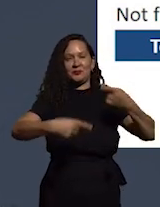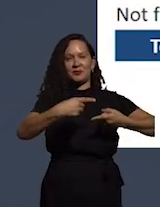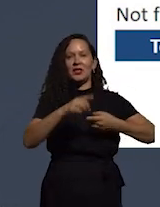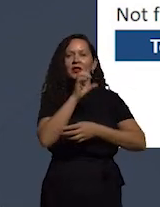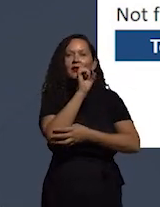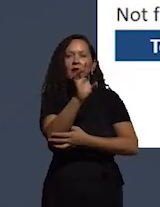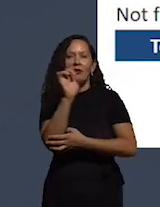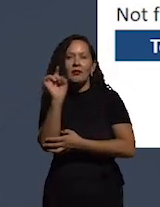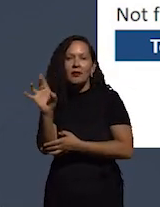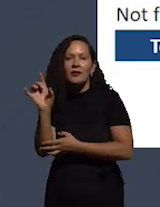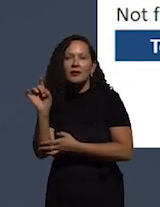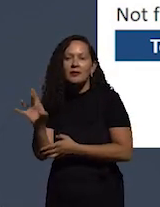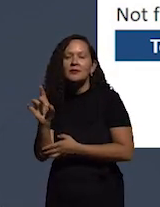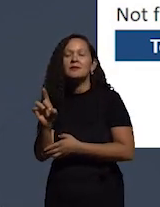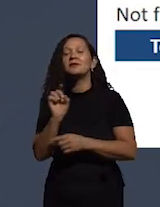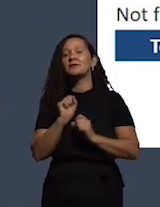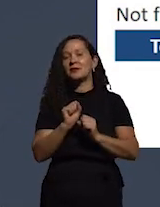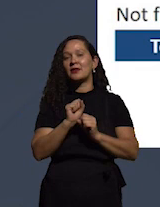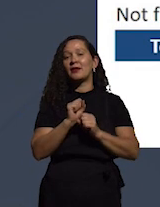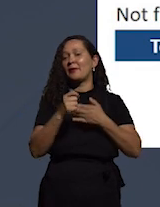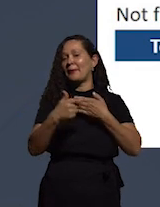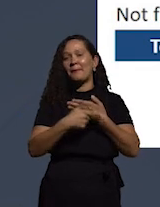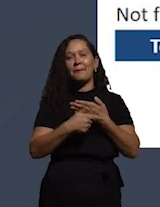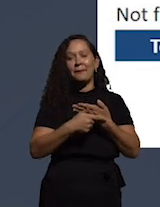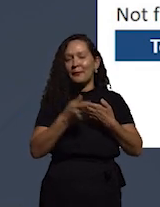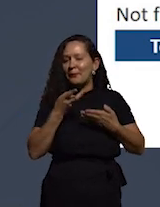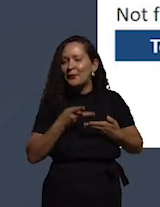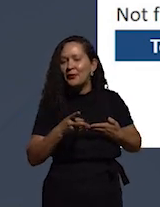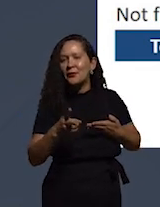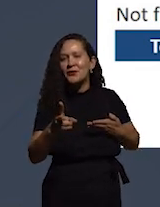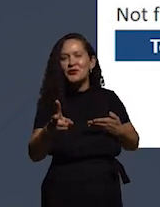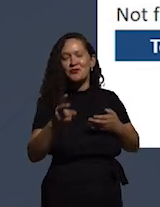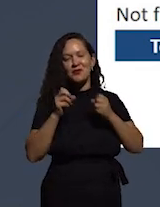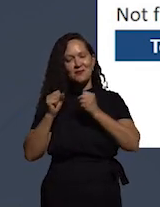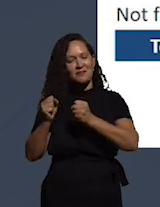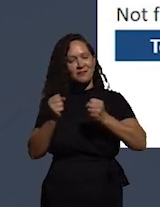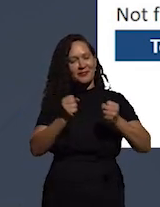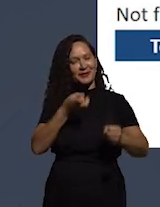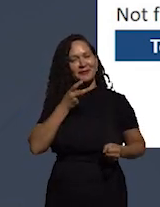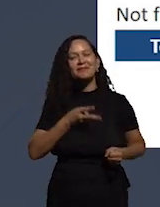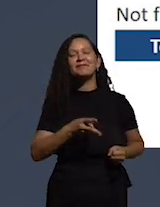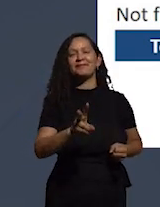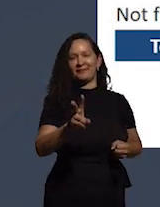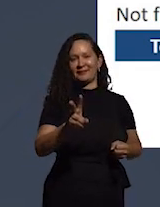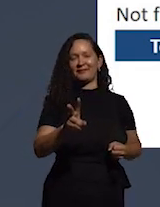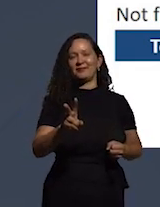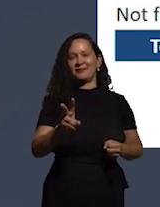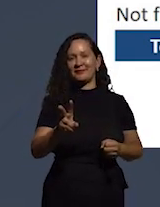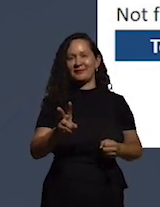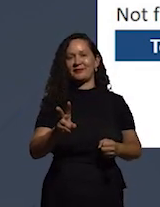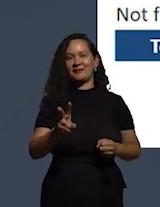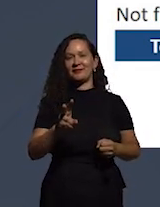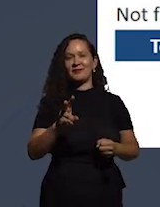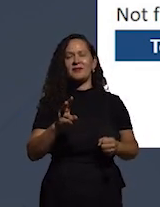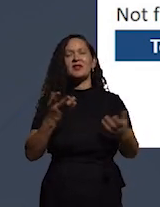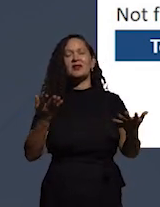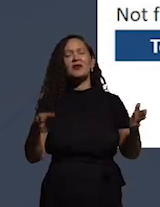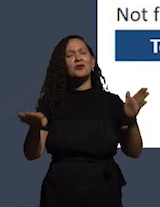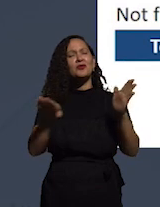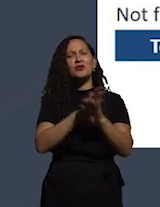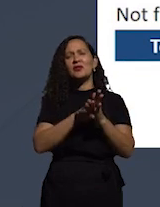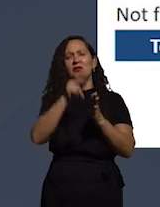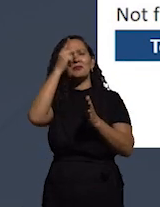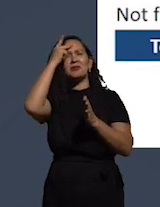um deles vai fazer a sua parte para manter a sua parcela de poder isso acaba trazendo muitas